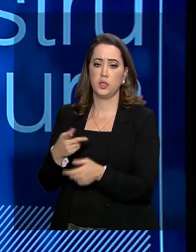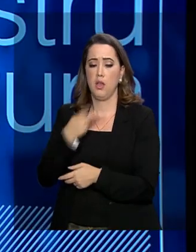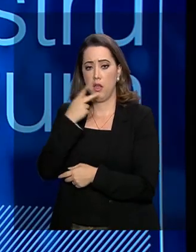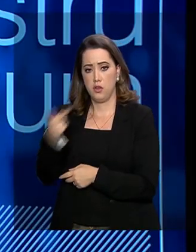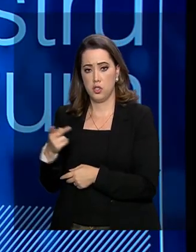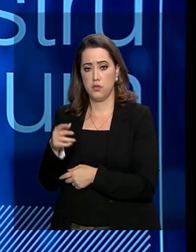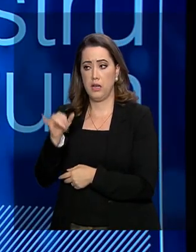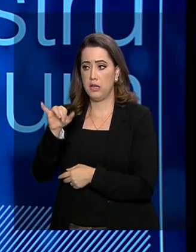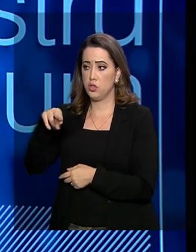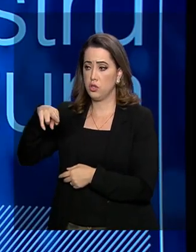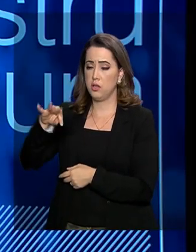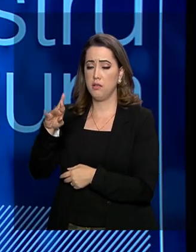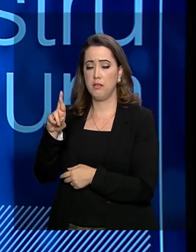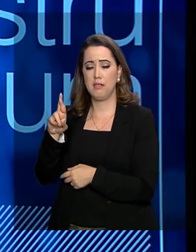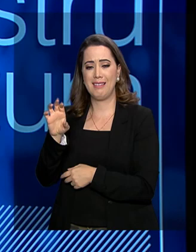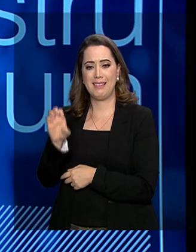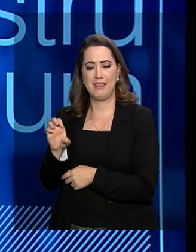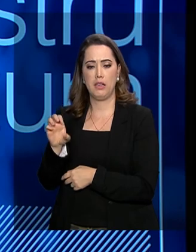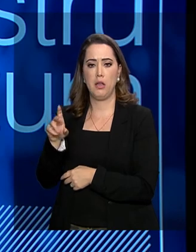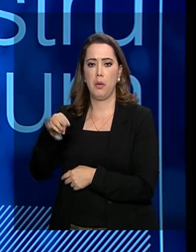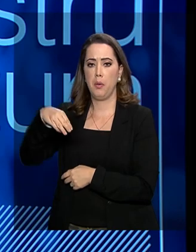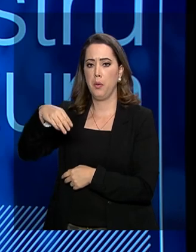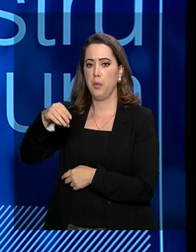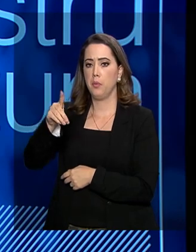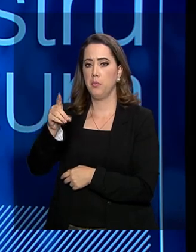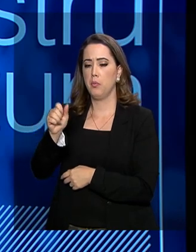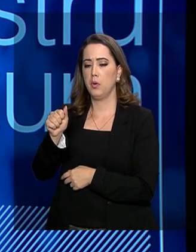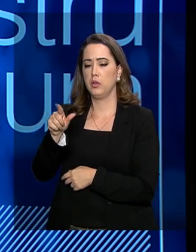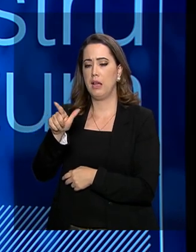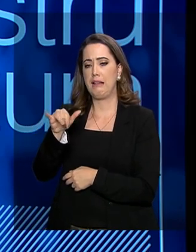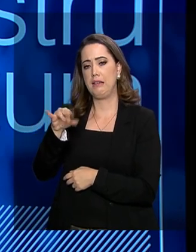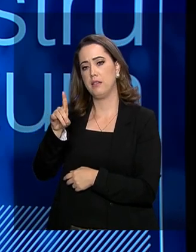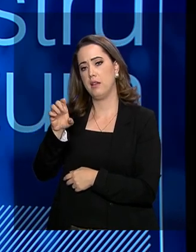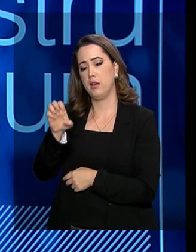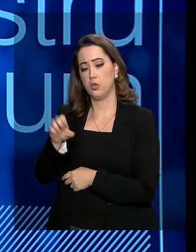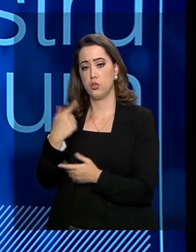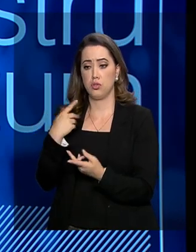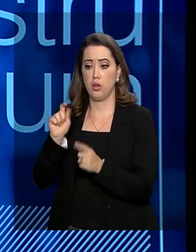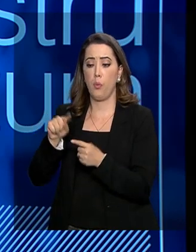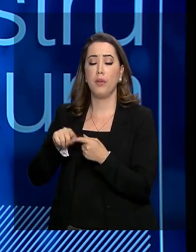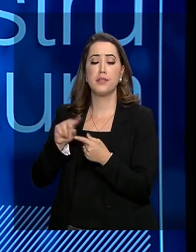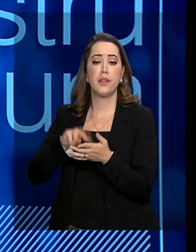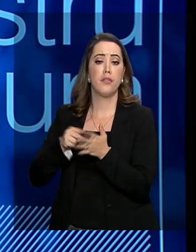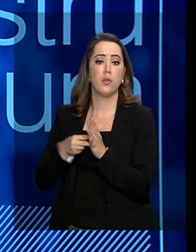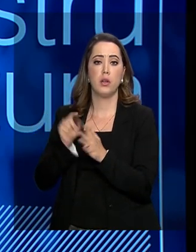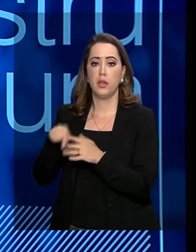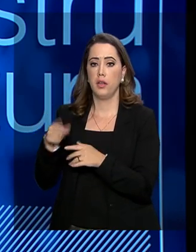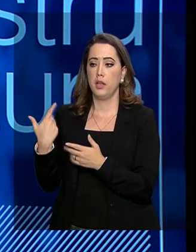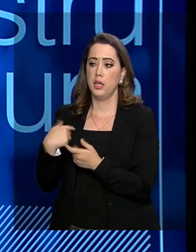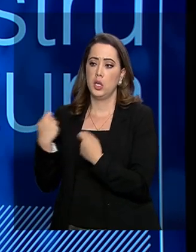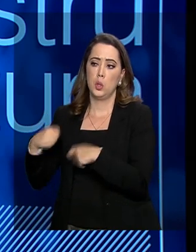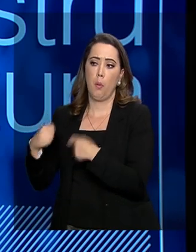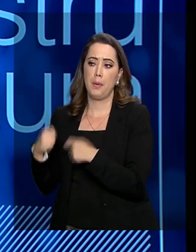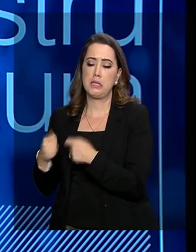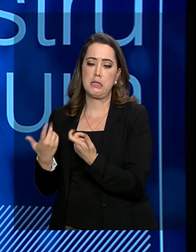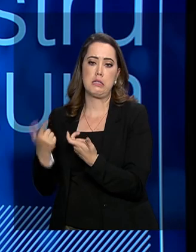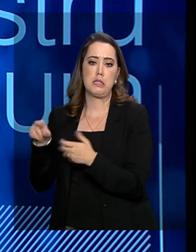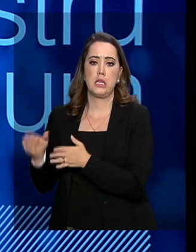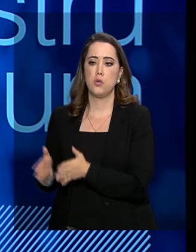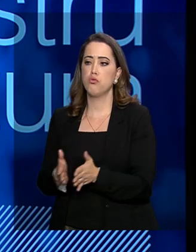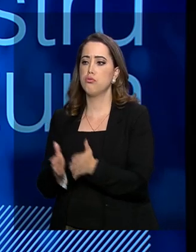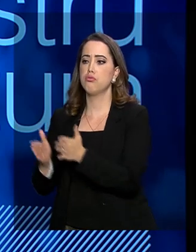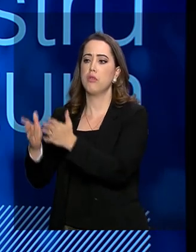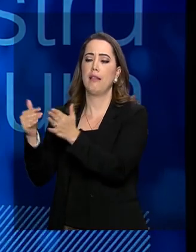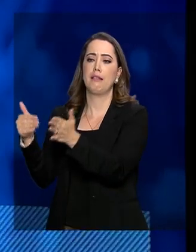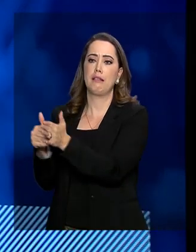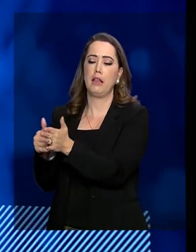a fala de intermodalidade, a gente garantia que aquele produto que sai de uma fazenda, sai de uma indústria, ele não vá necessariamente pelo modo de transporte rodoviário até